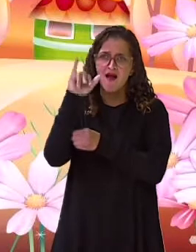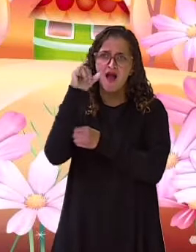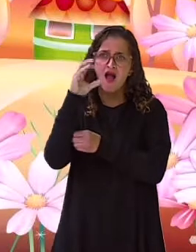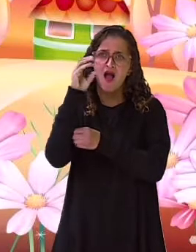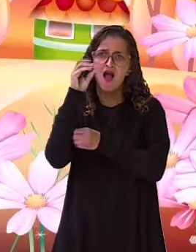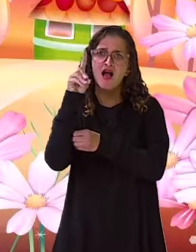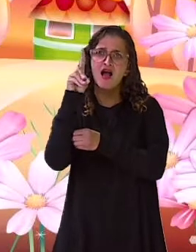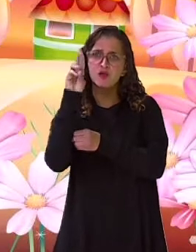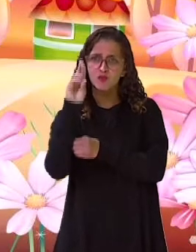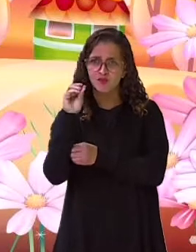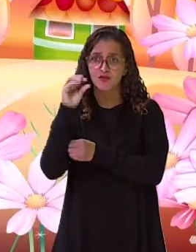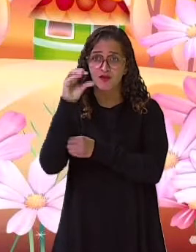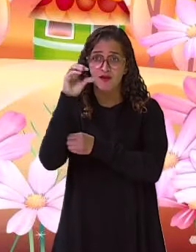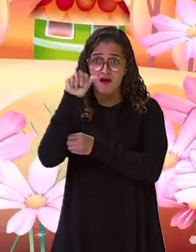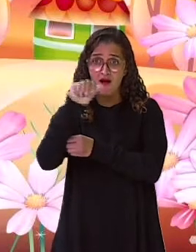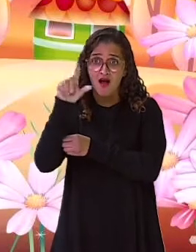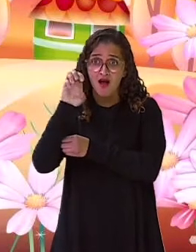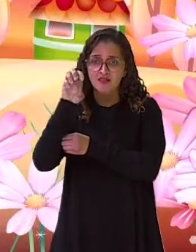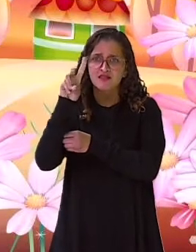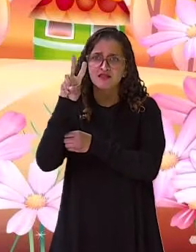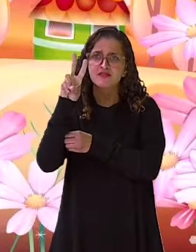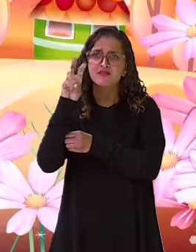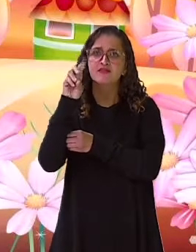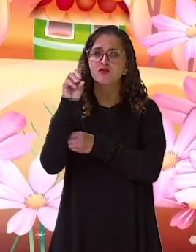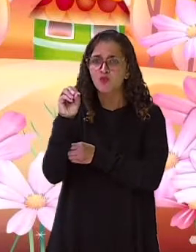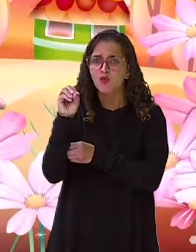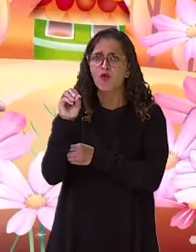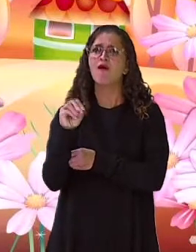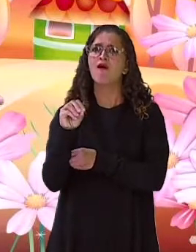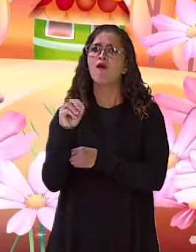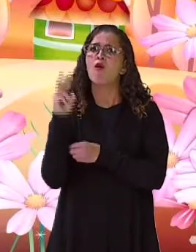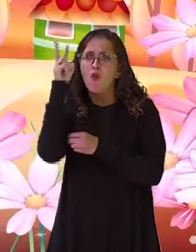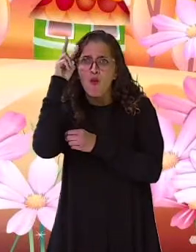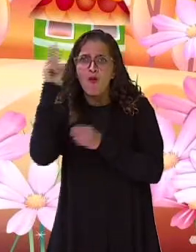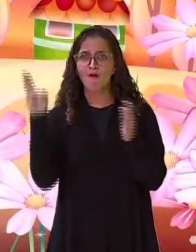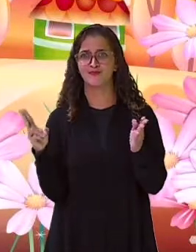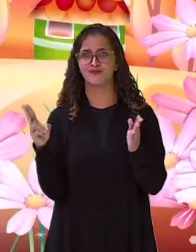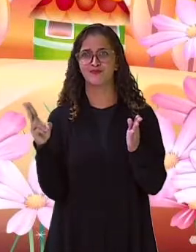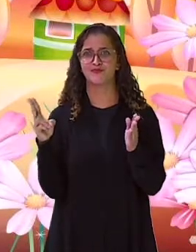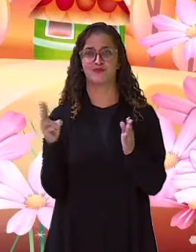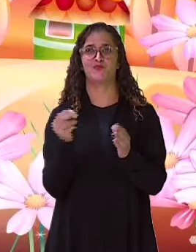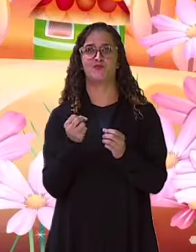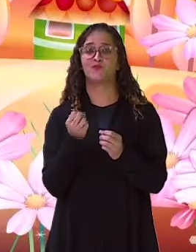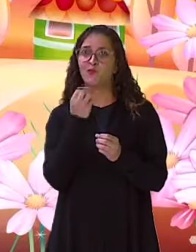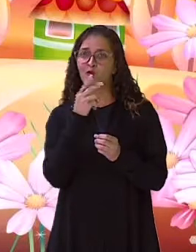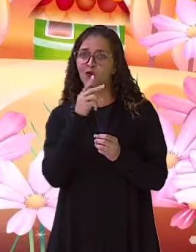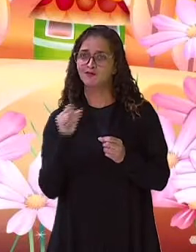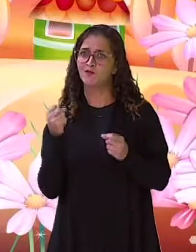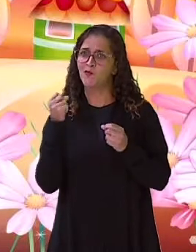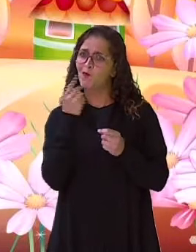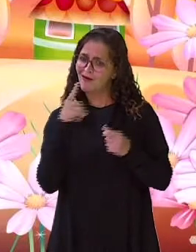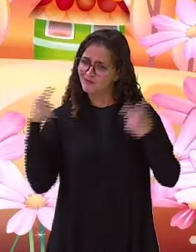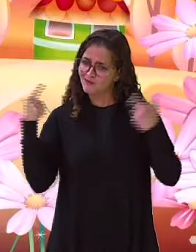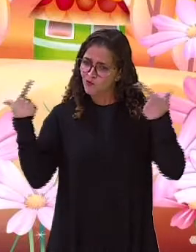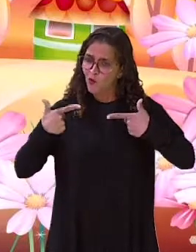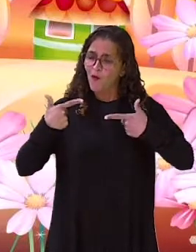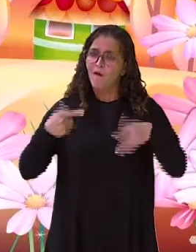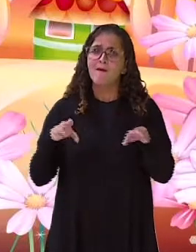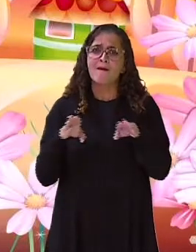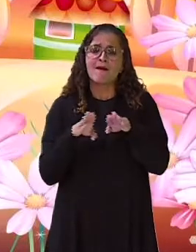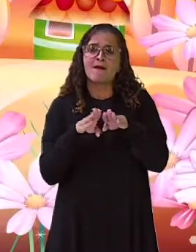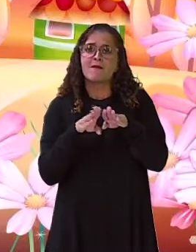A história de hoje é Dona Boa Sorte e Mais Dona Riqueza. Um homem